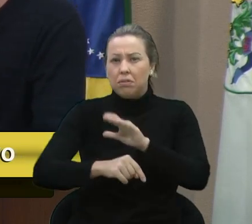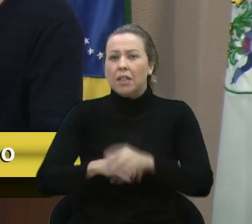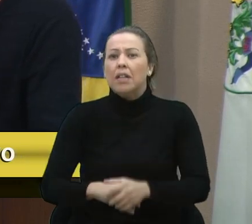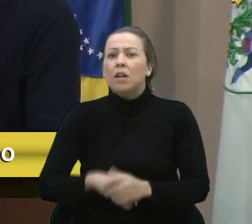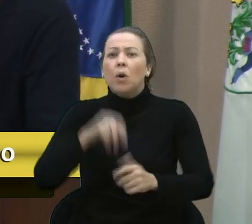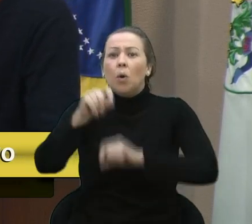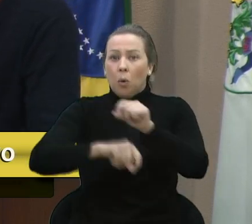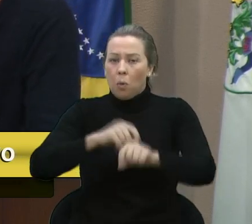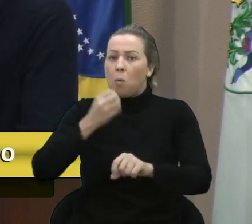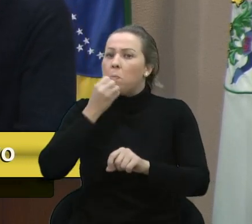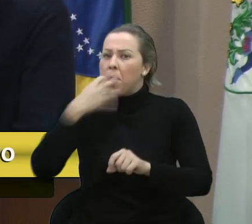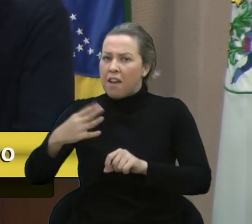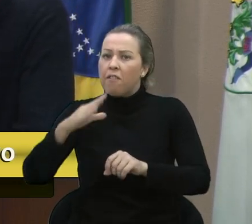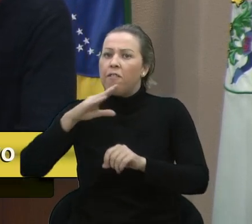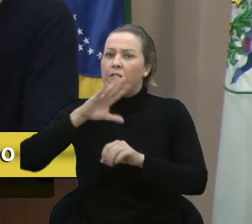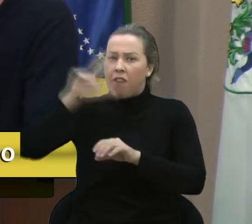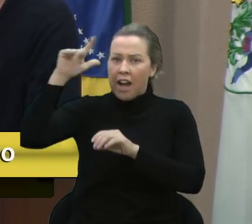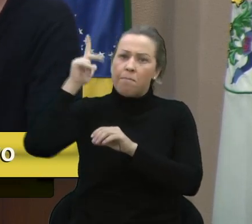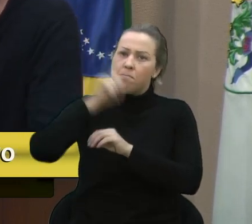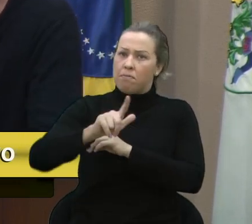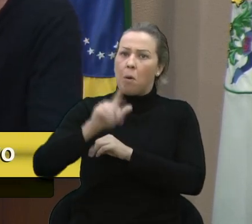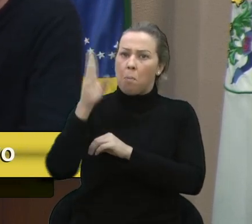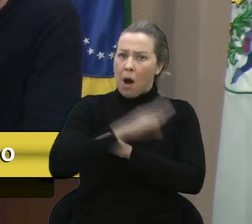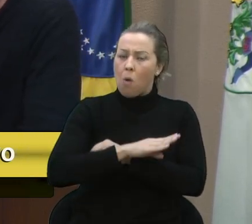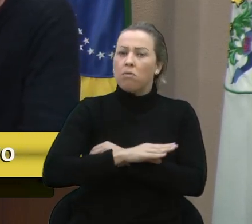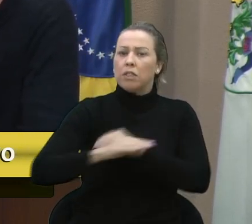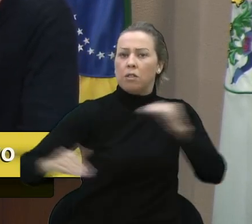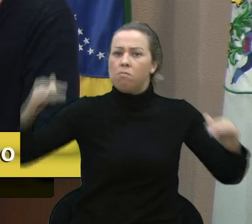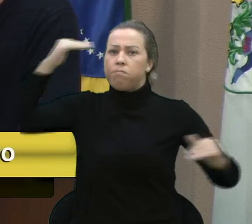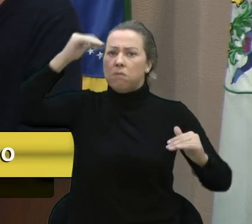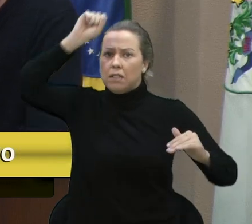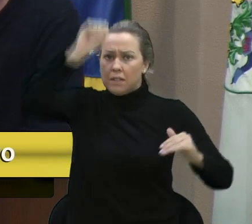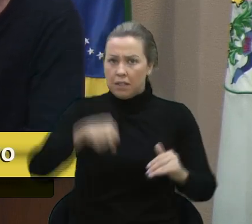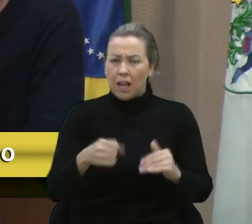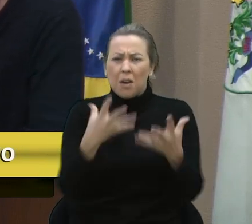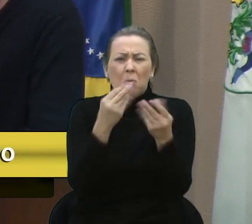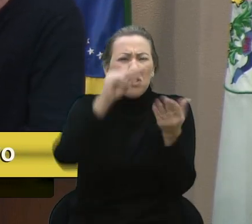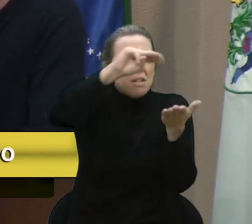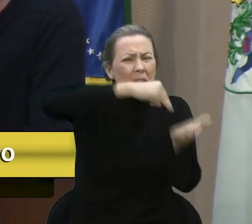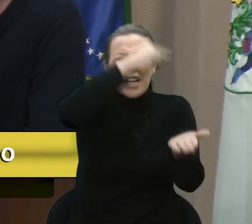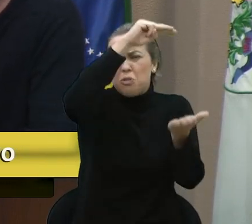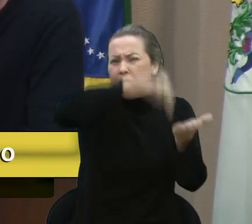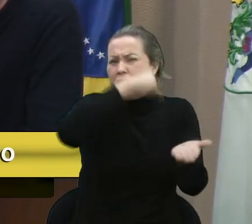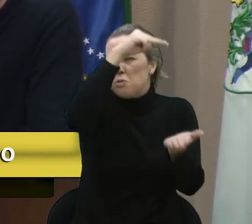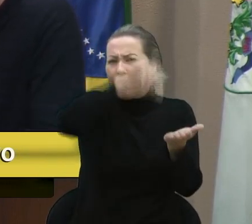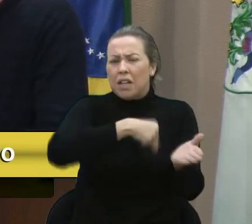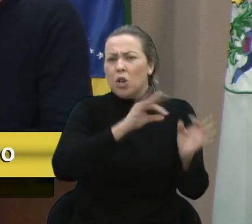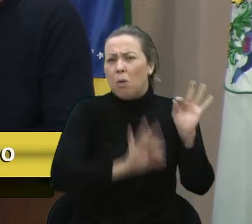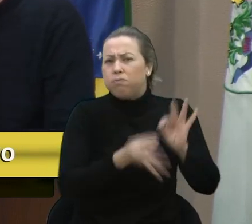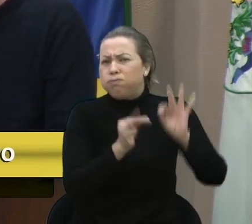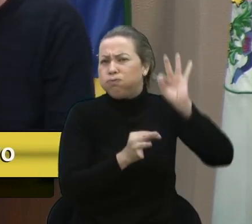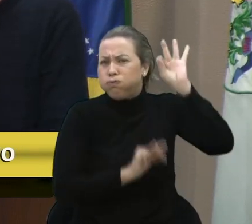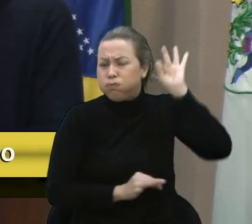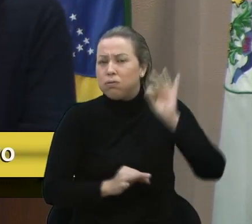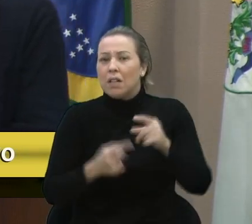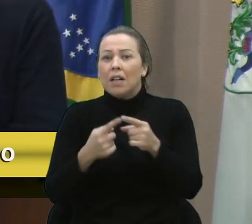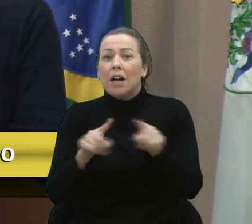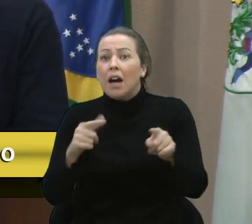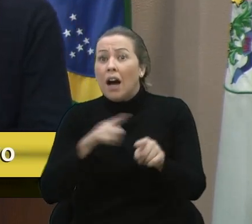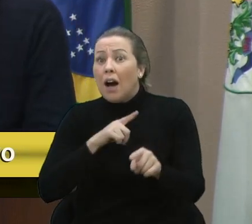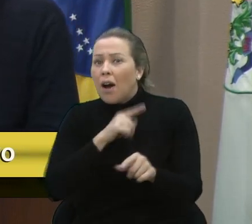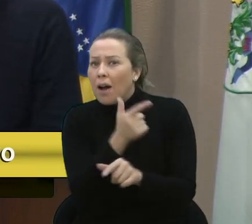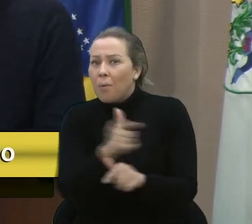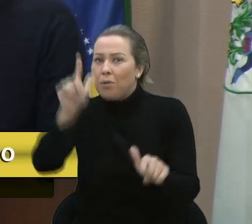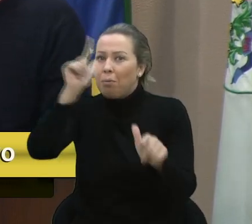vai vencer o mal. Então, gente já teve muitas mensagens de pessoas que fizeram a oposição. Mas agora a gente tem outro problema,